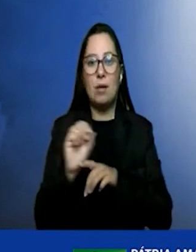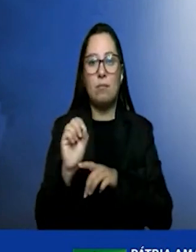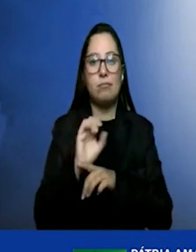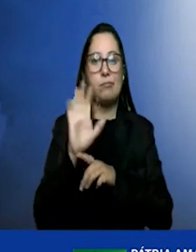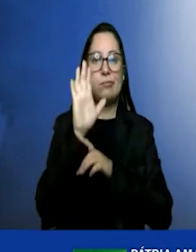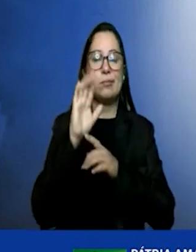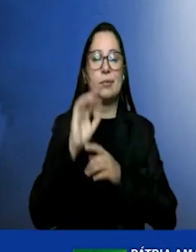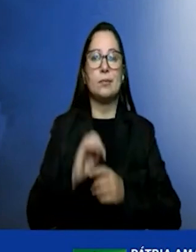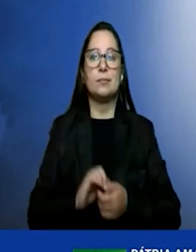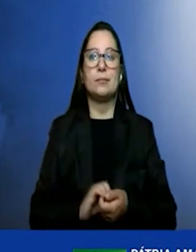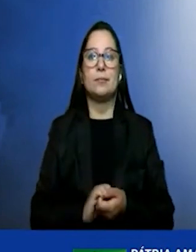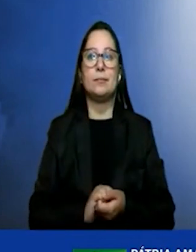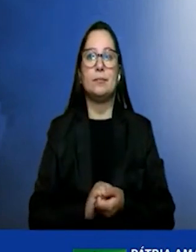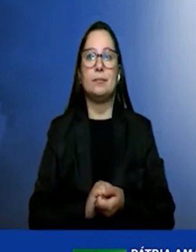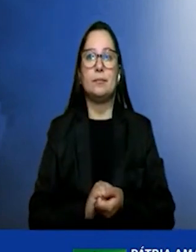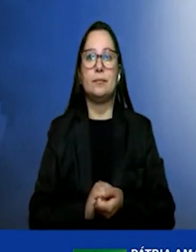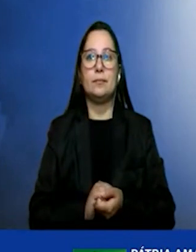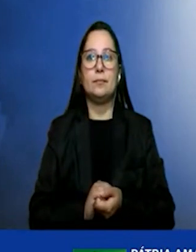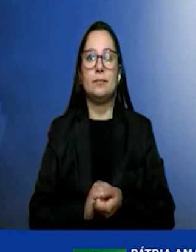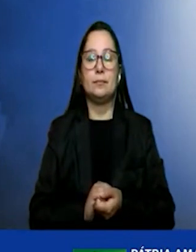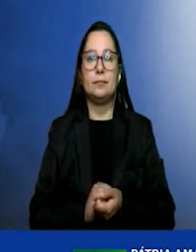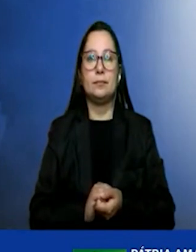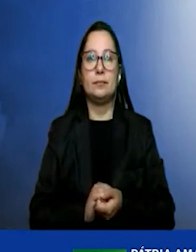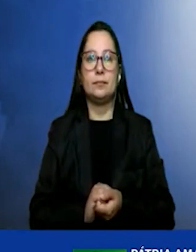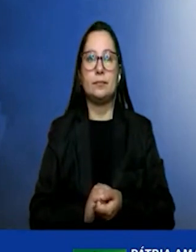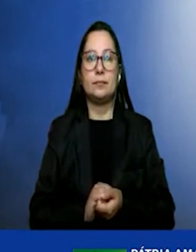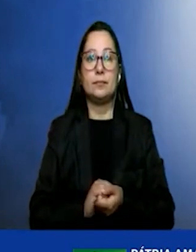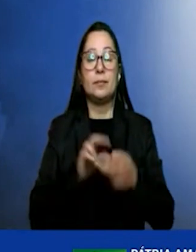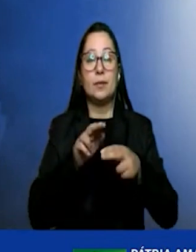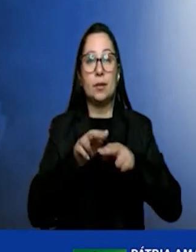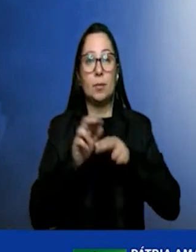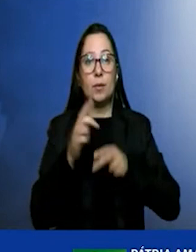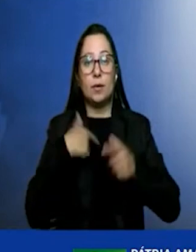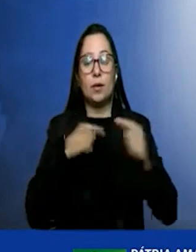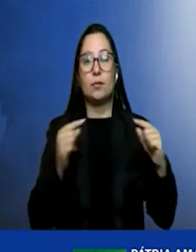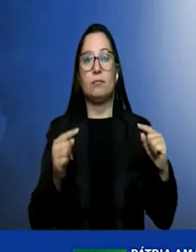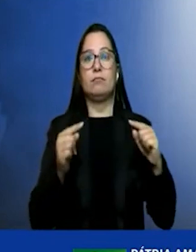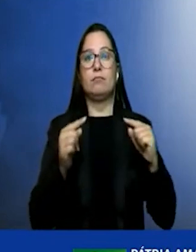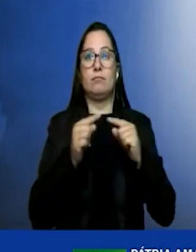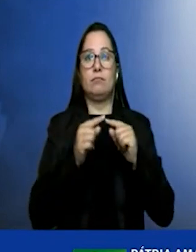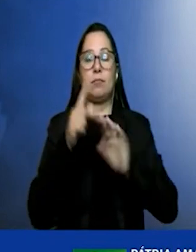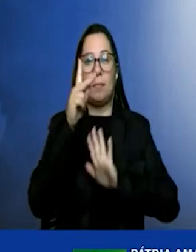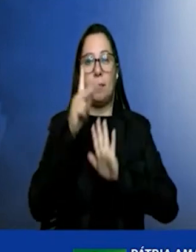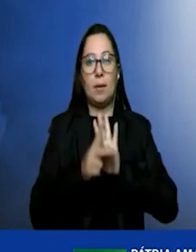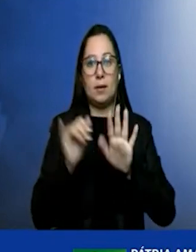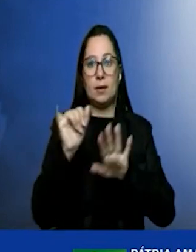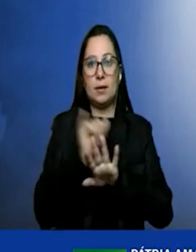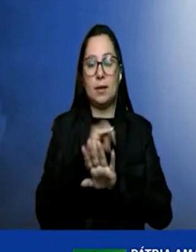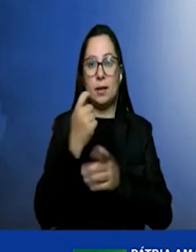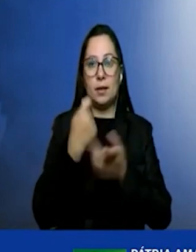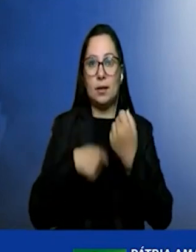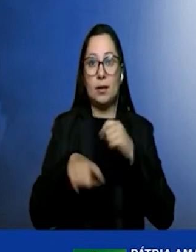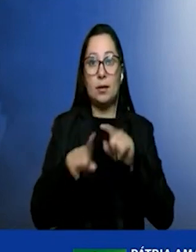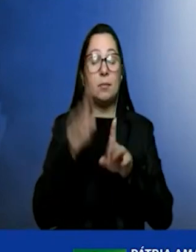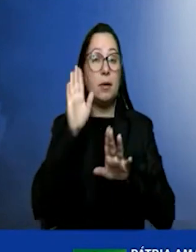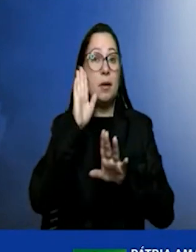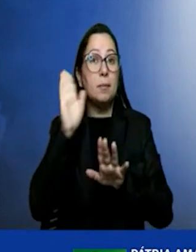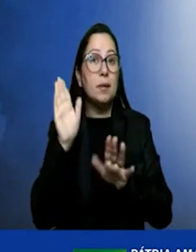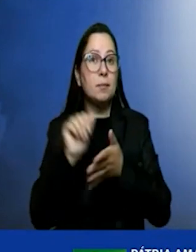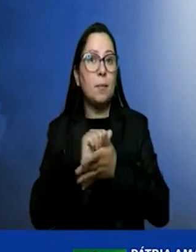É por isso, a Nijal, alinhada ao plano estratégico de negócios e principalmente a sua agenda ESG,